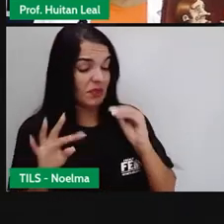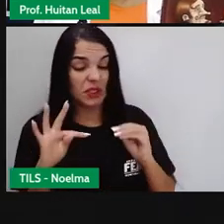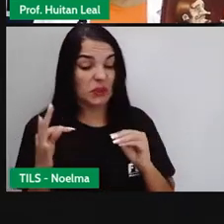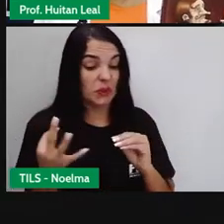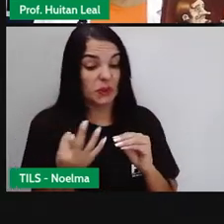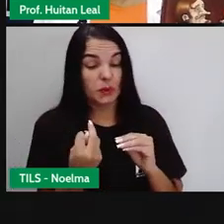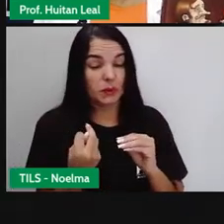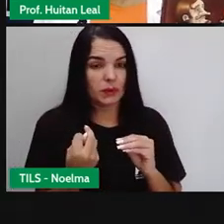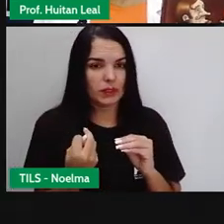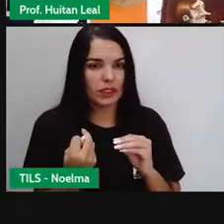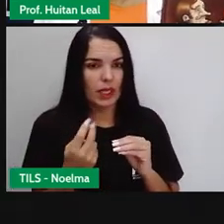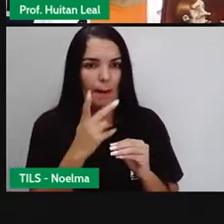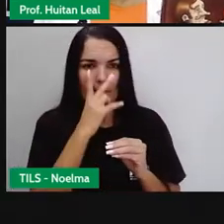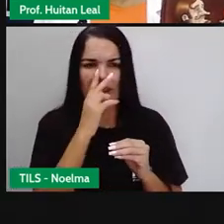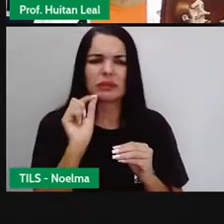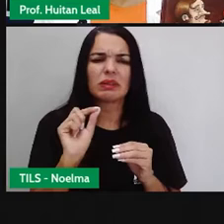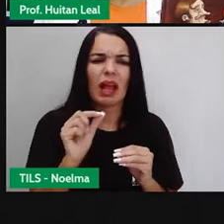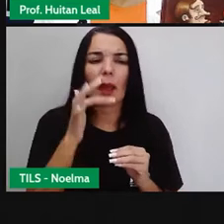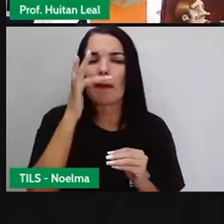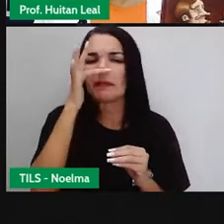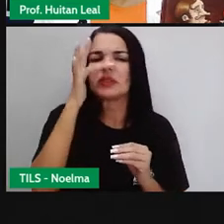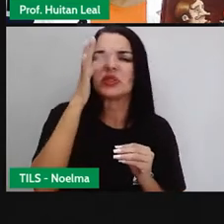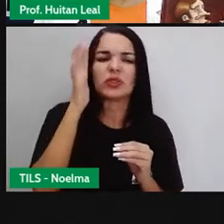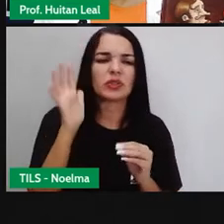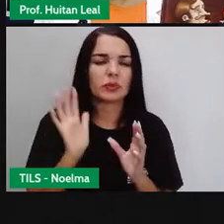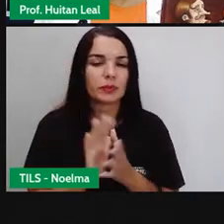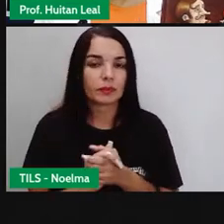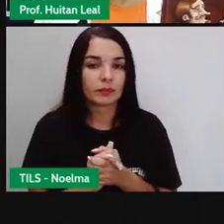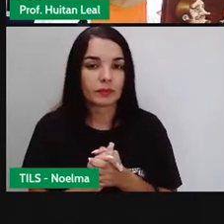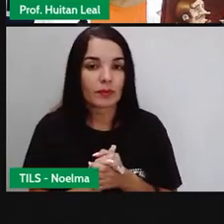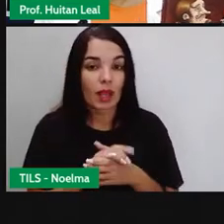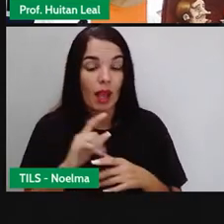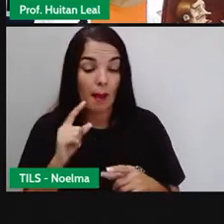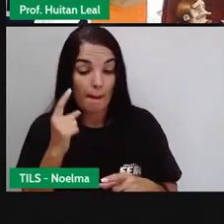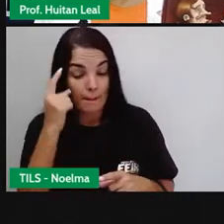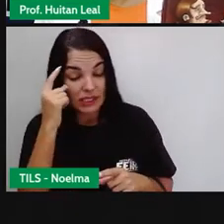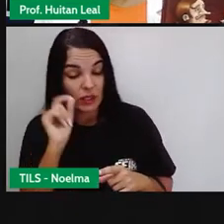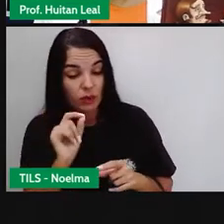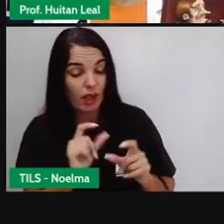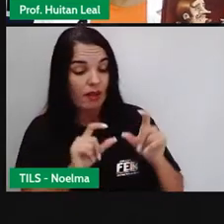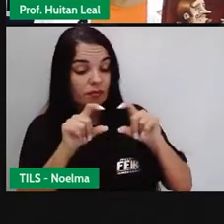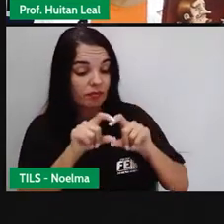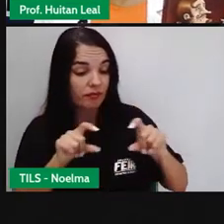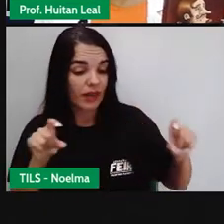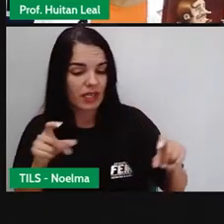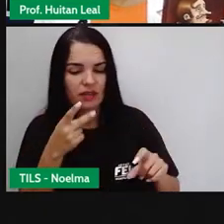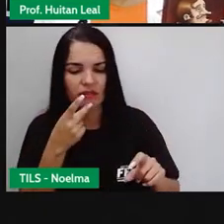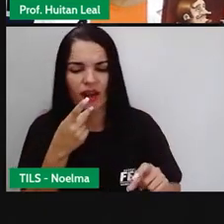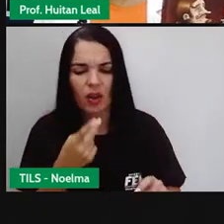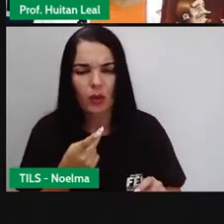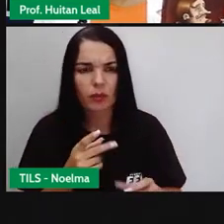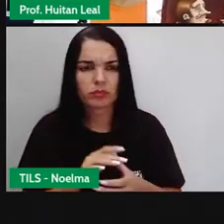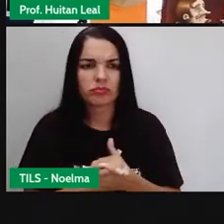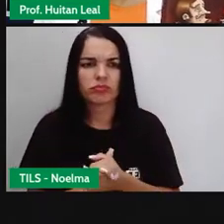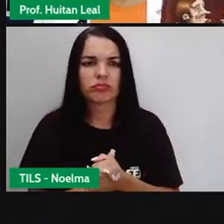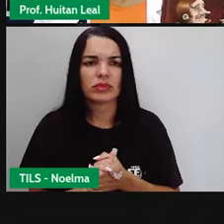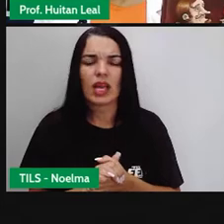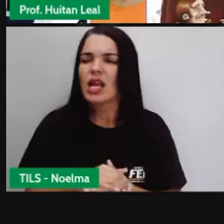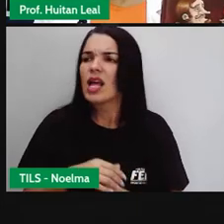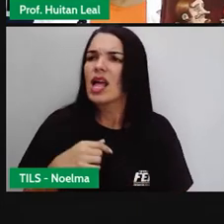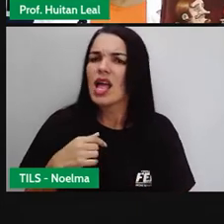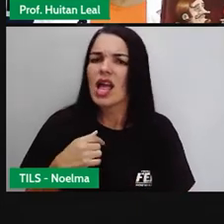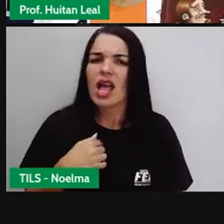igual a ele, que se comportasse da mesma forma que ele. Um certo dia, diante do